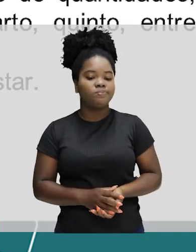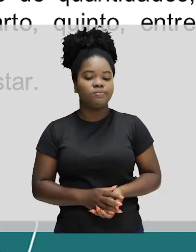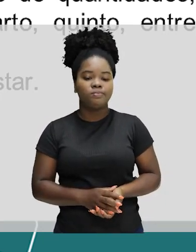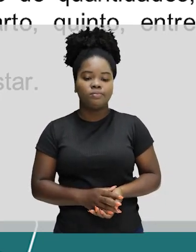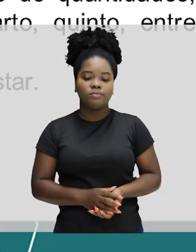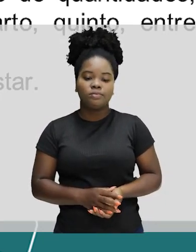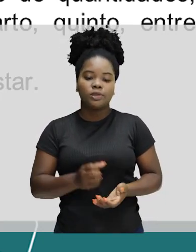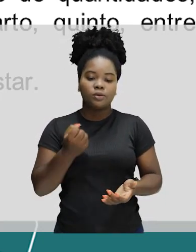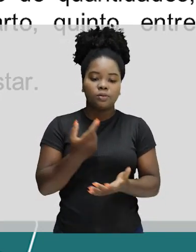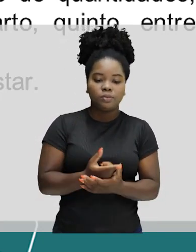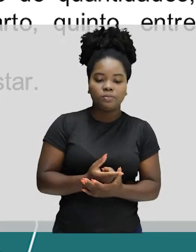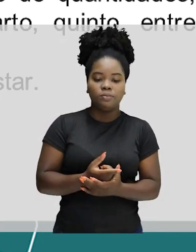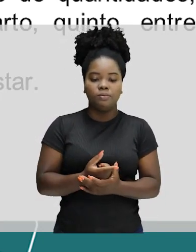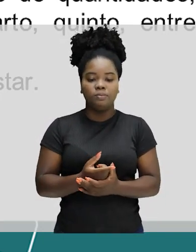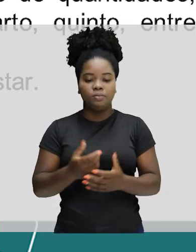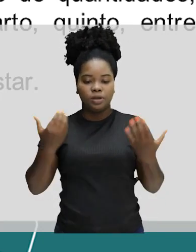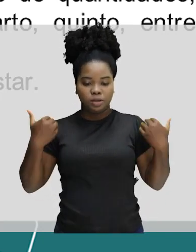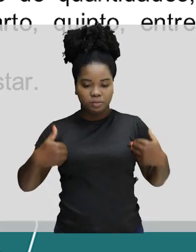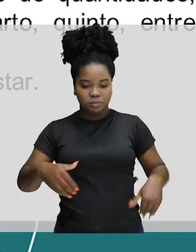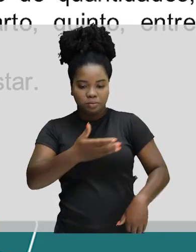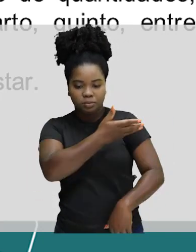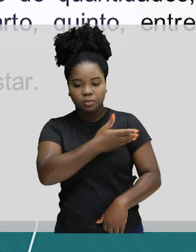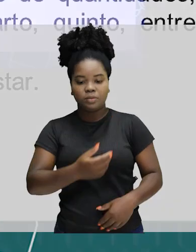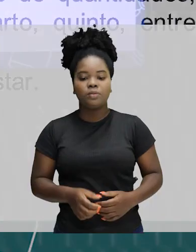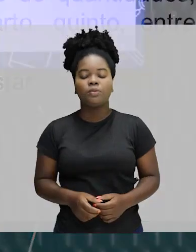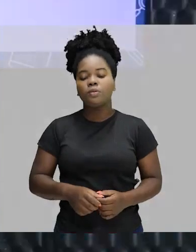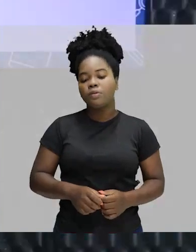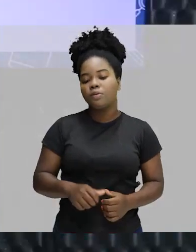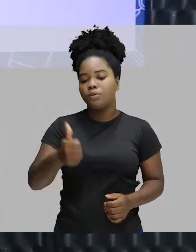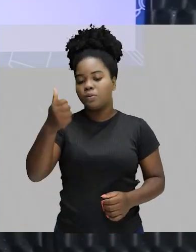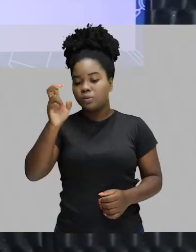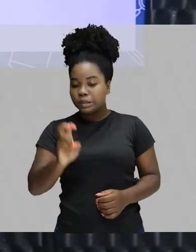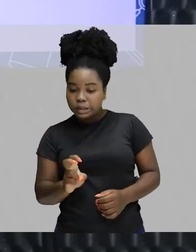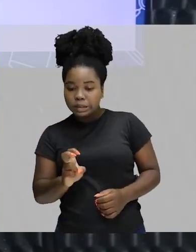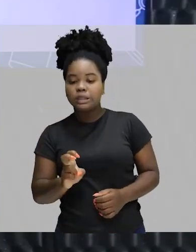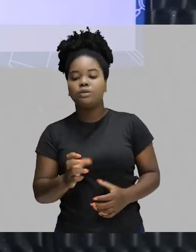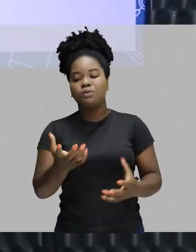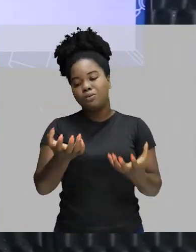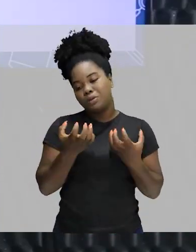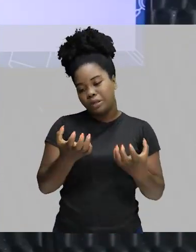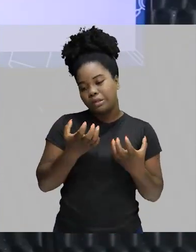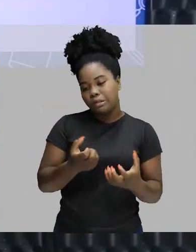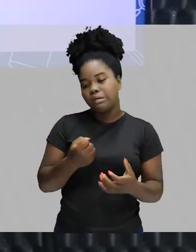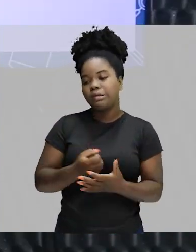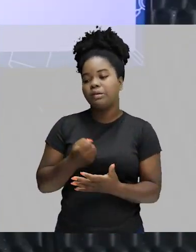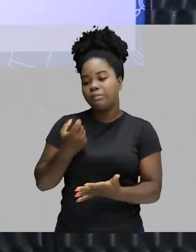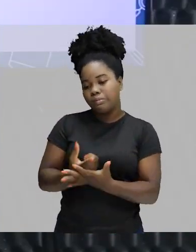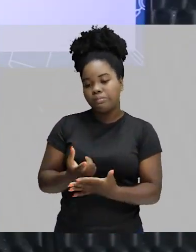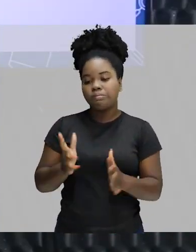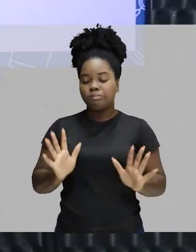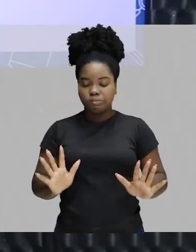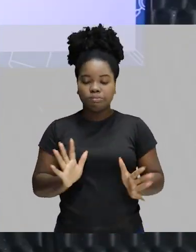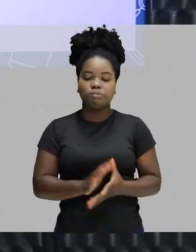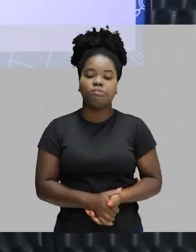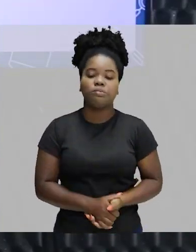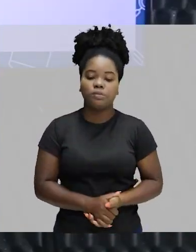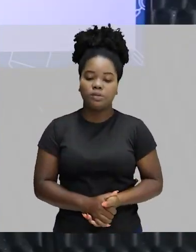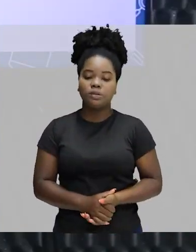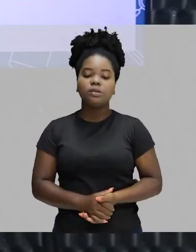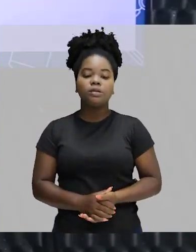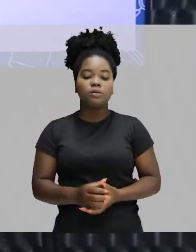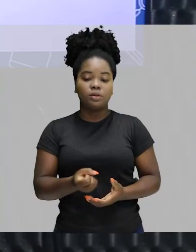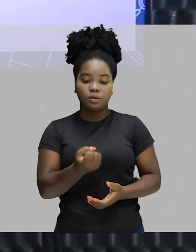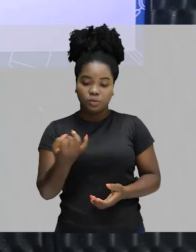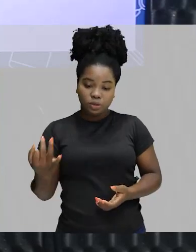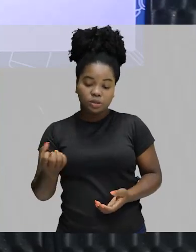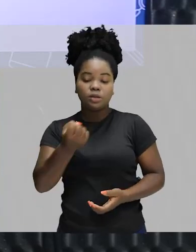gastei em vestuário um quinto do que gostaria de gastar. Então, aí está indicando também um numeral. Fiquem